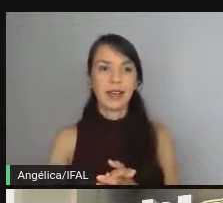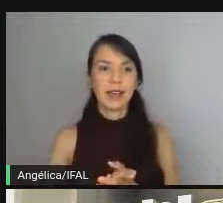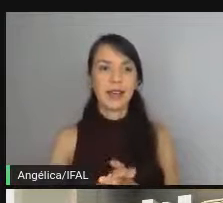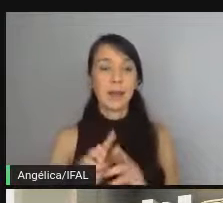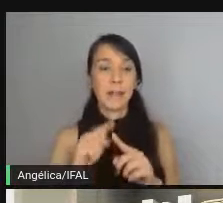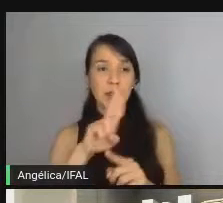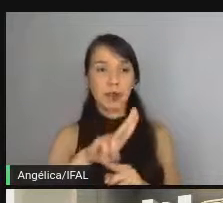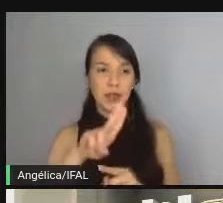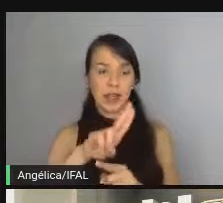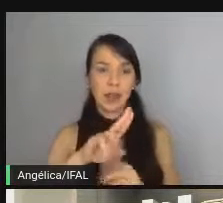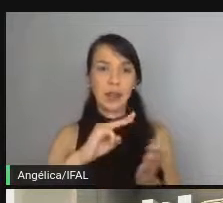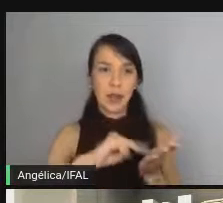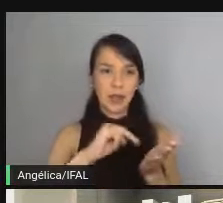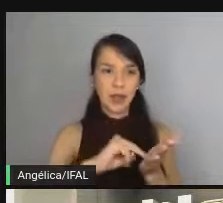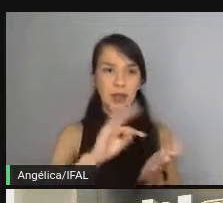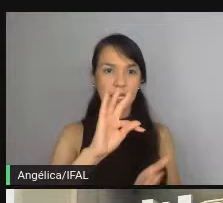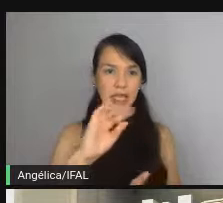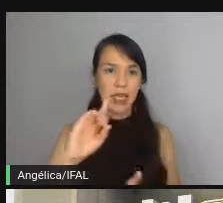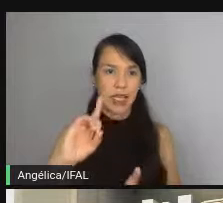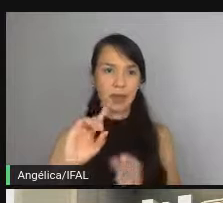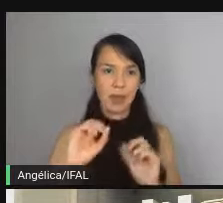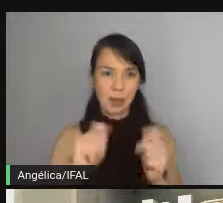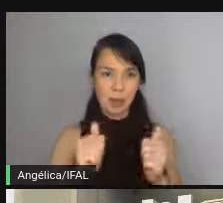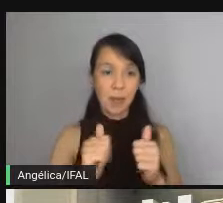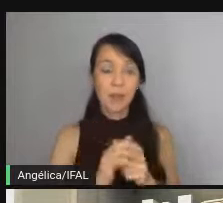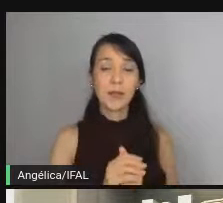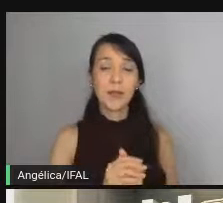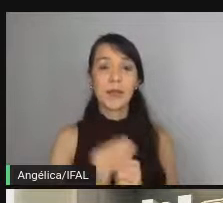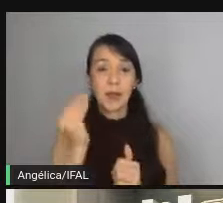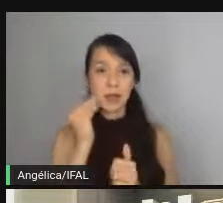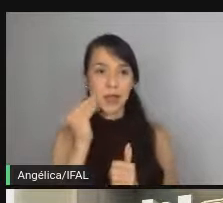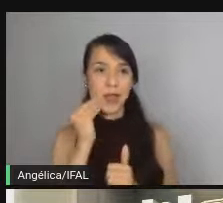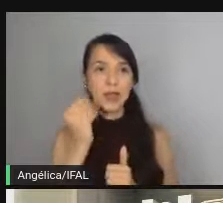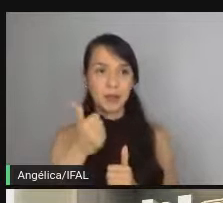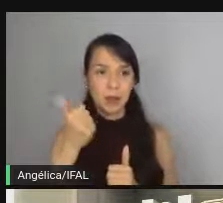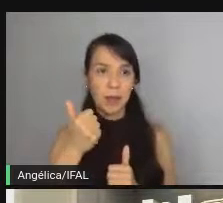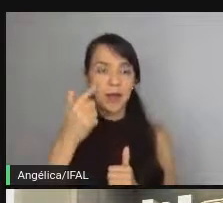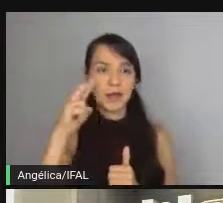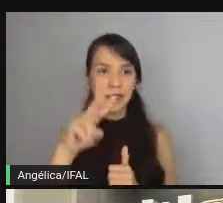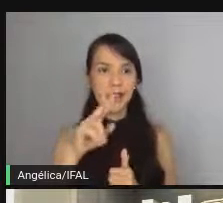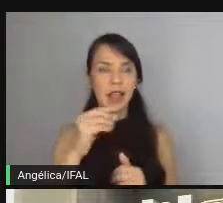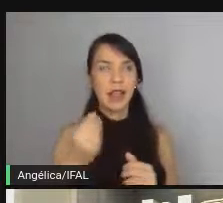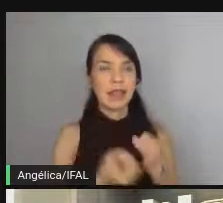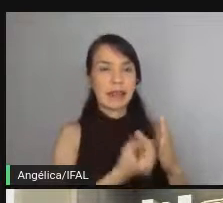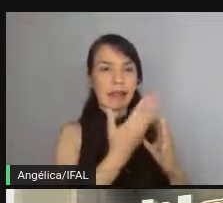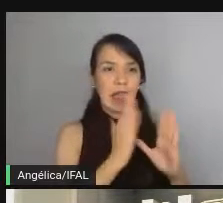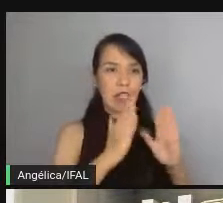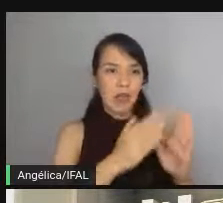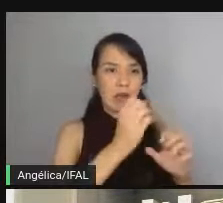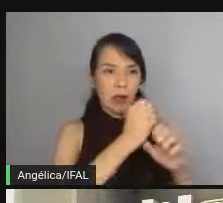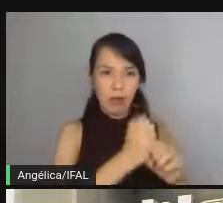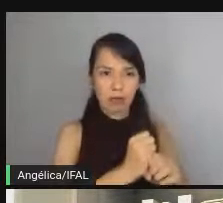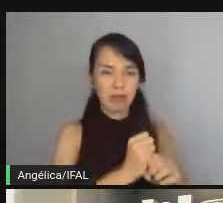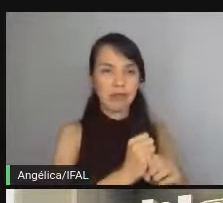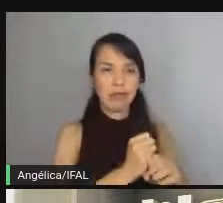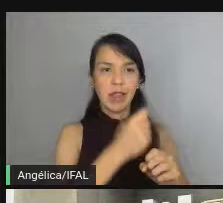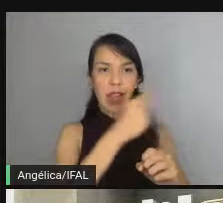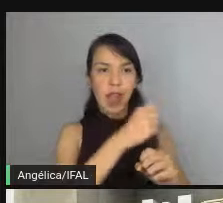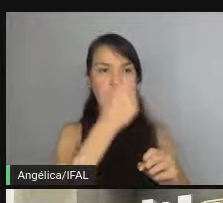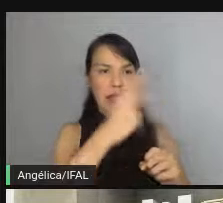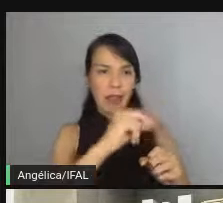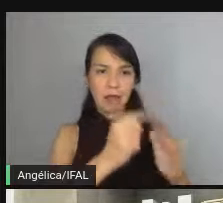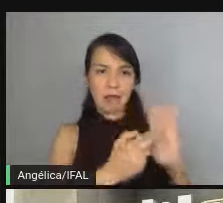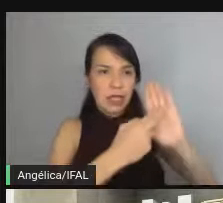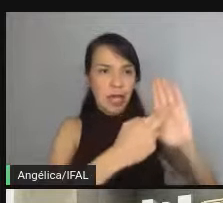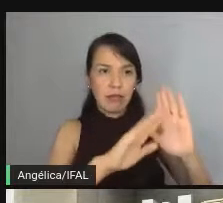mas utilizando a metodologia do TDD. Beleza? Ou seja, testes primeiro. Em vez de você já tentar criar o cálculo da potência lá e já mandar o